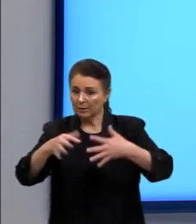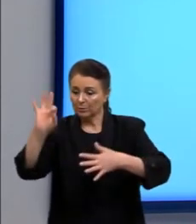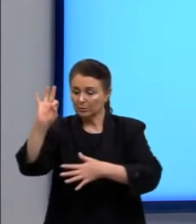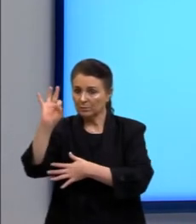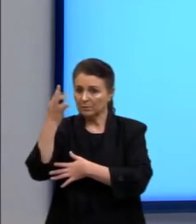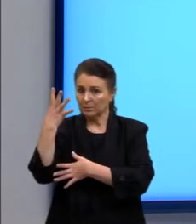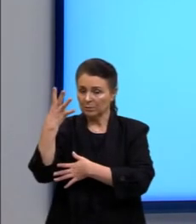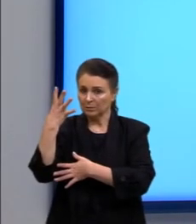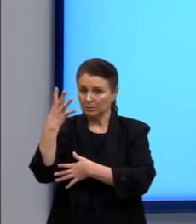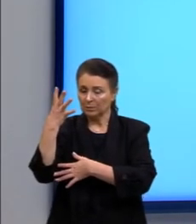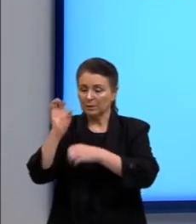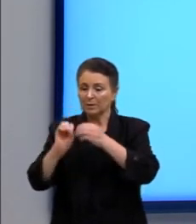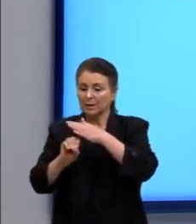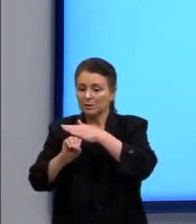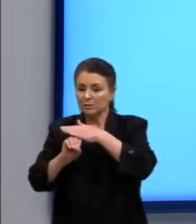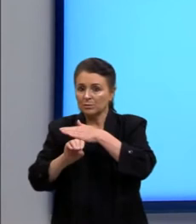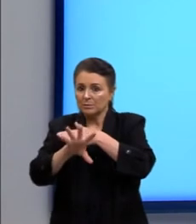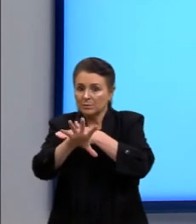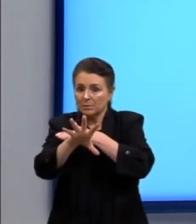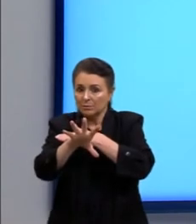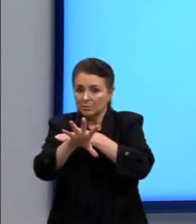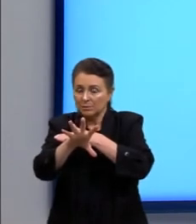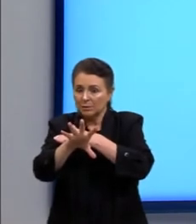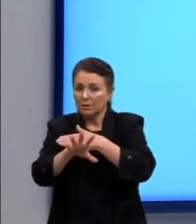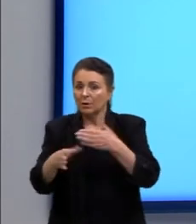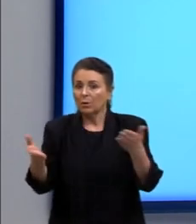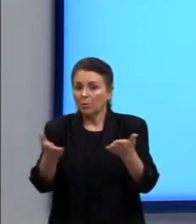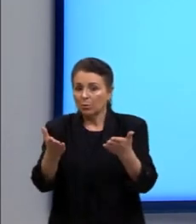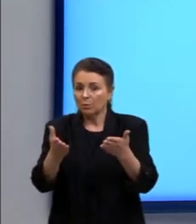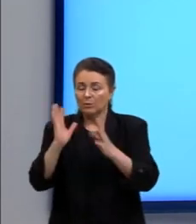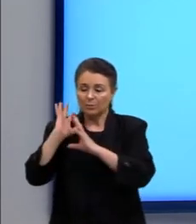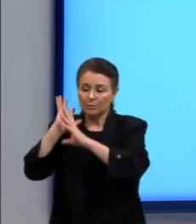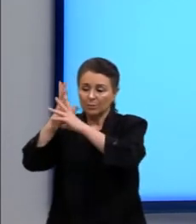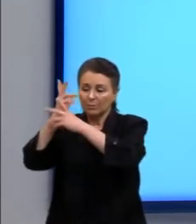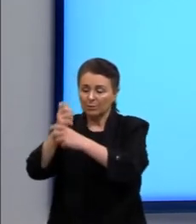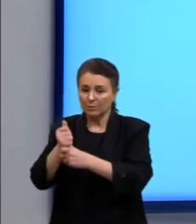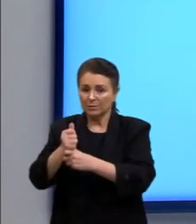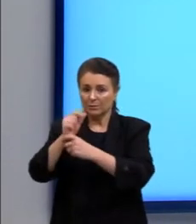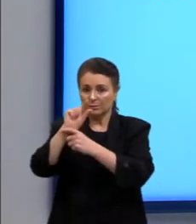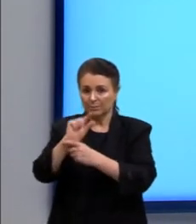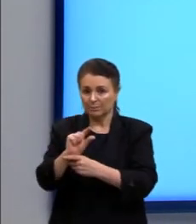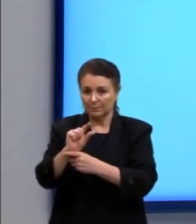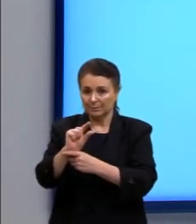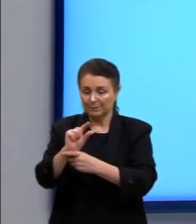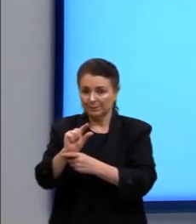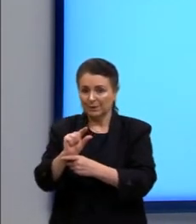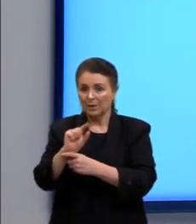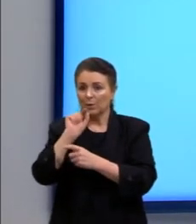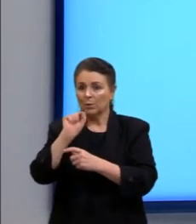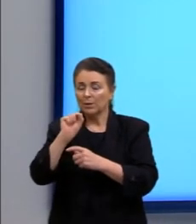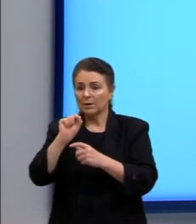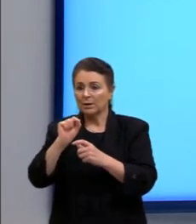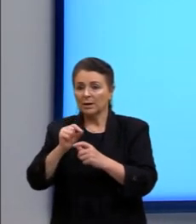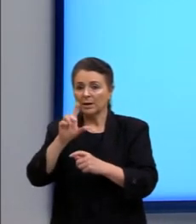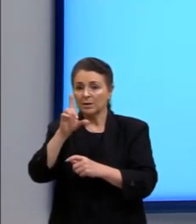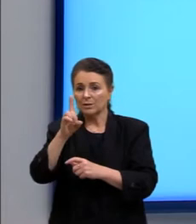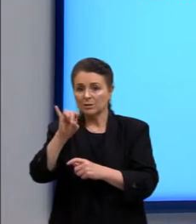aqui. Dispersão a gente acabou falando depois. Então, a gente vai dar uma revisada agora. O que é a difração?